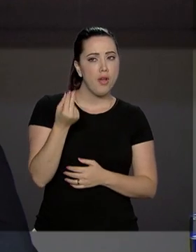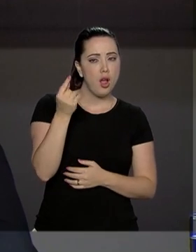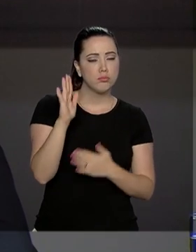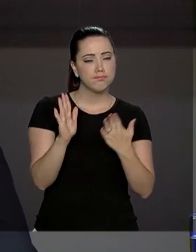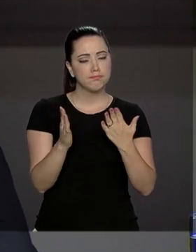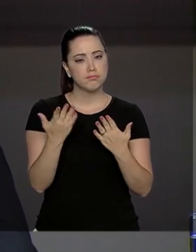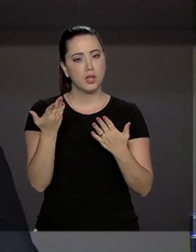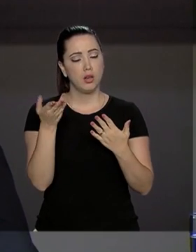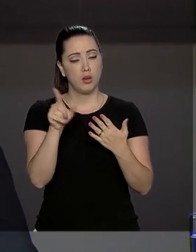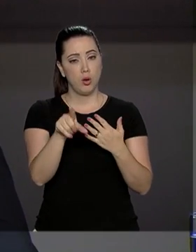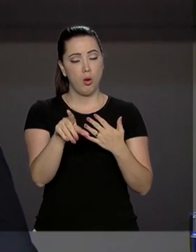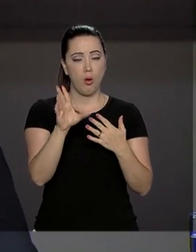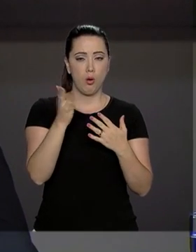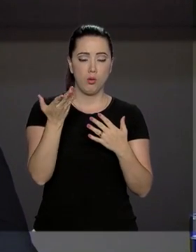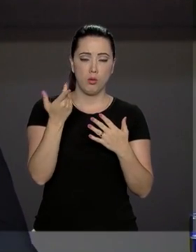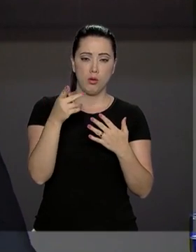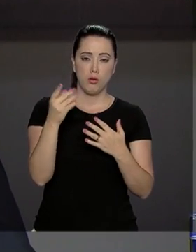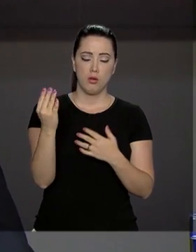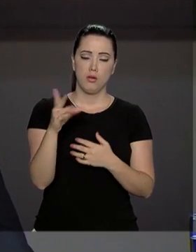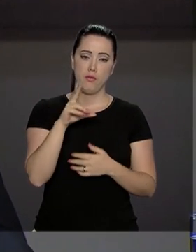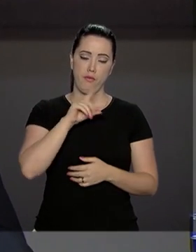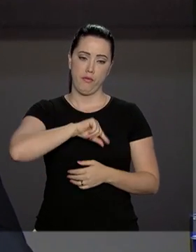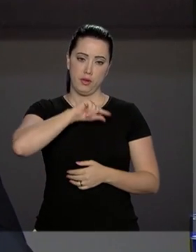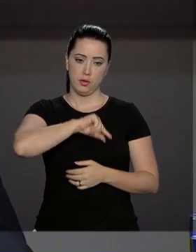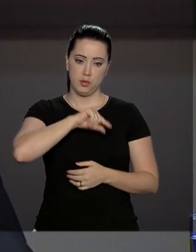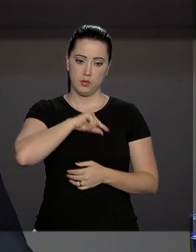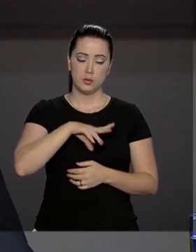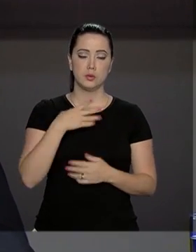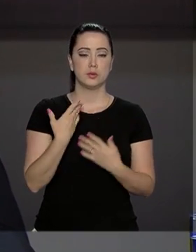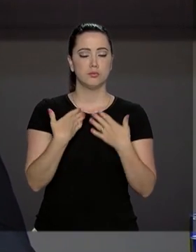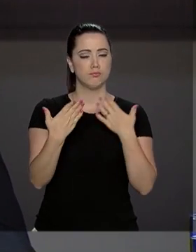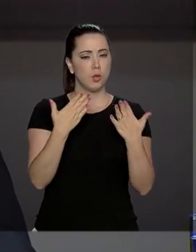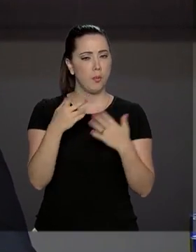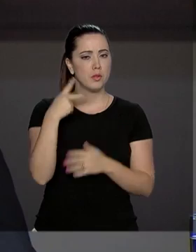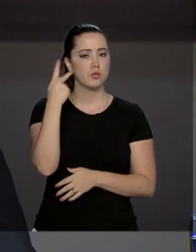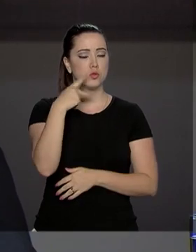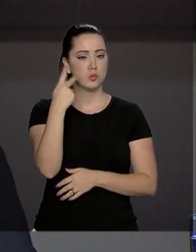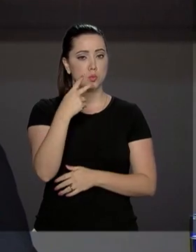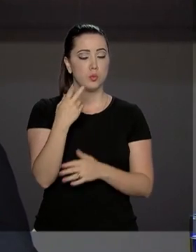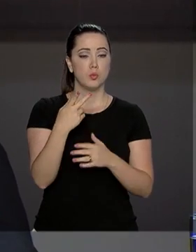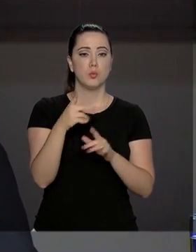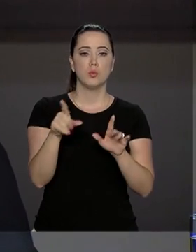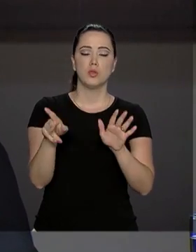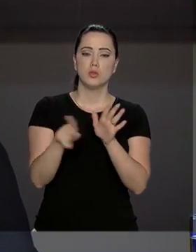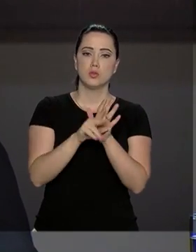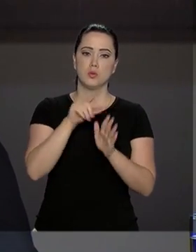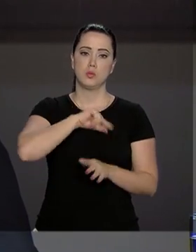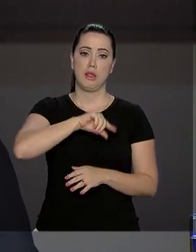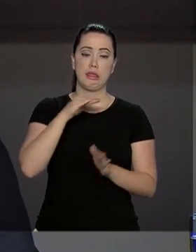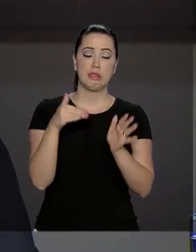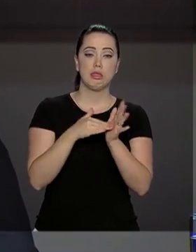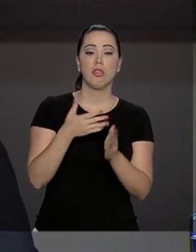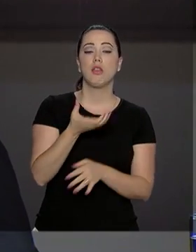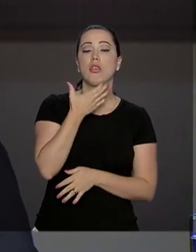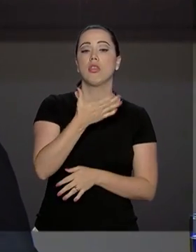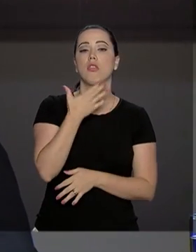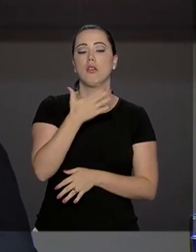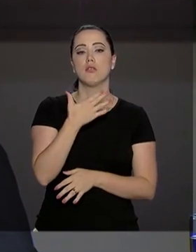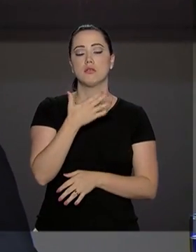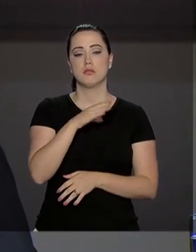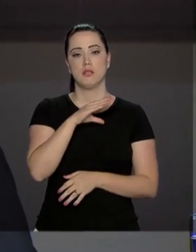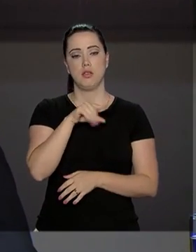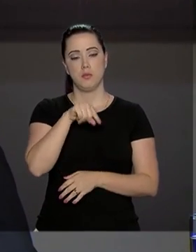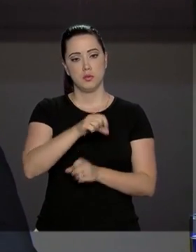termos de definição para a política salarial, o governo tem até dezembro desse ano para editá-la,